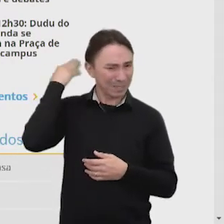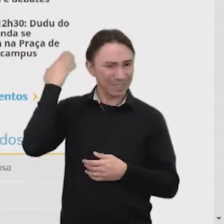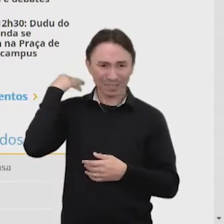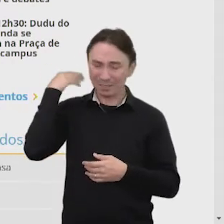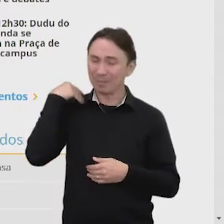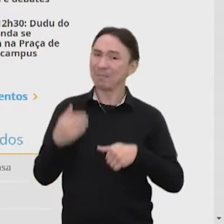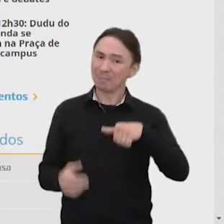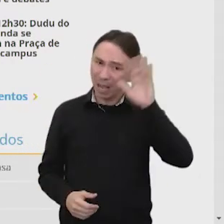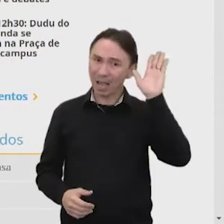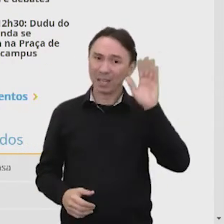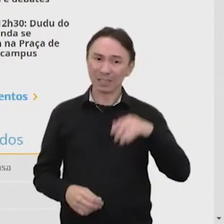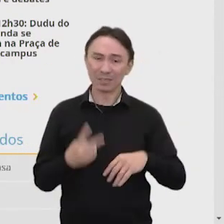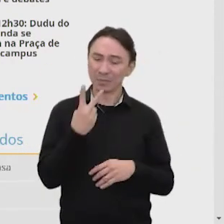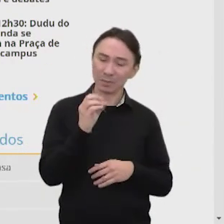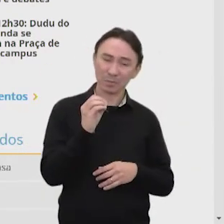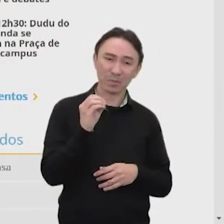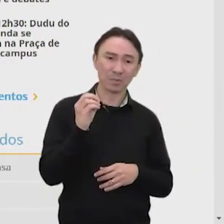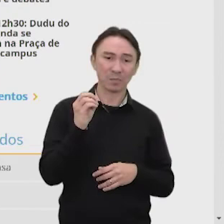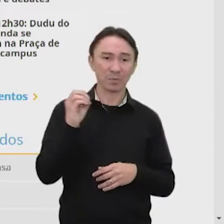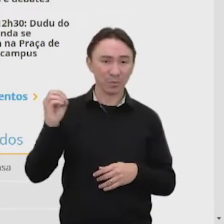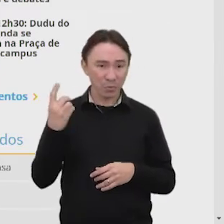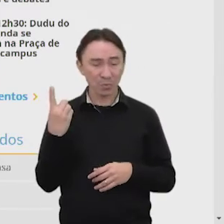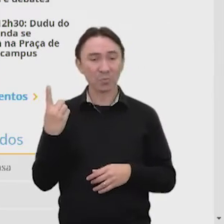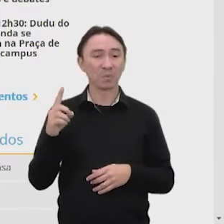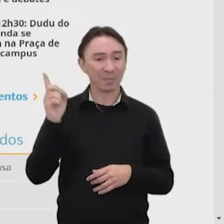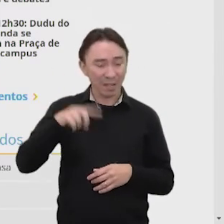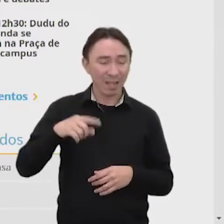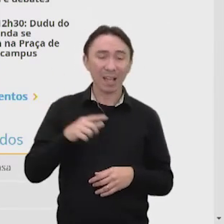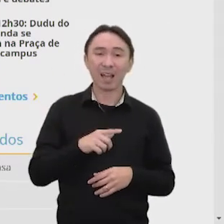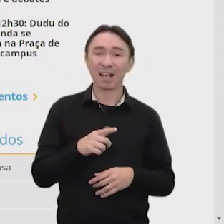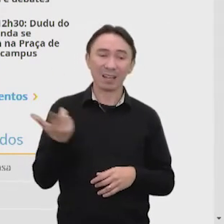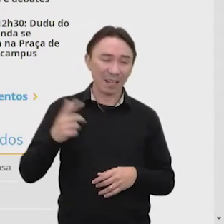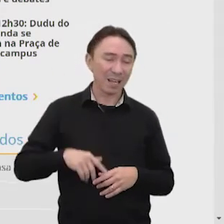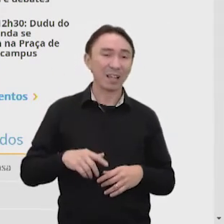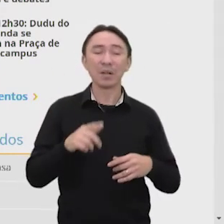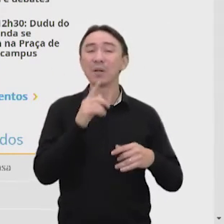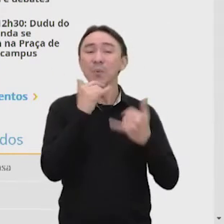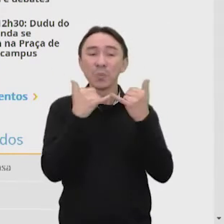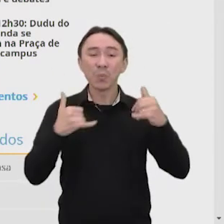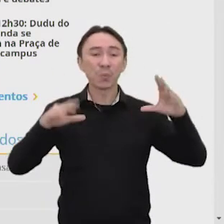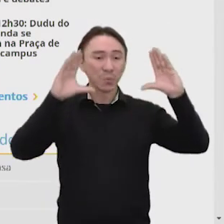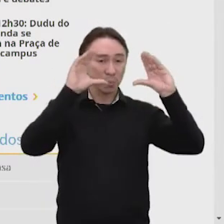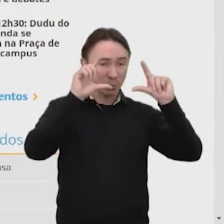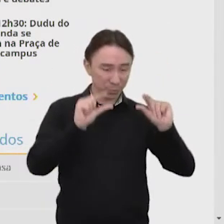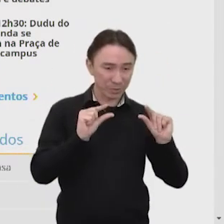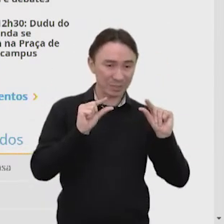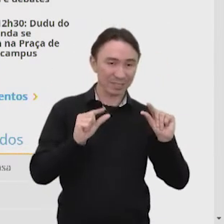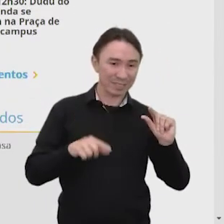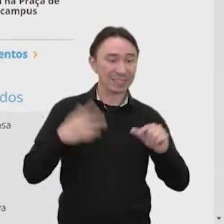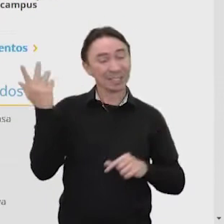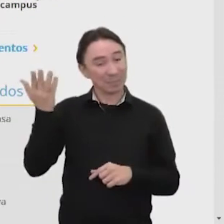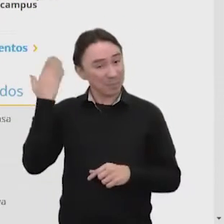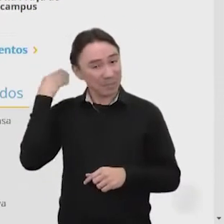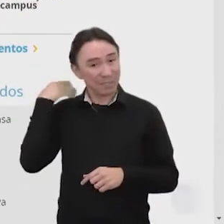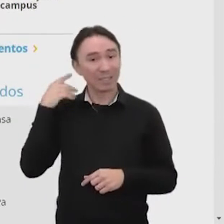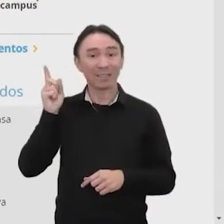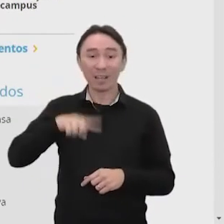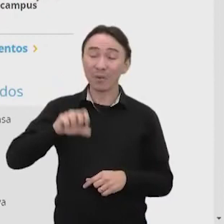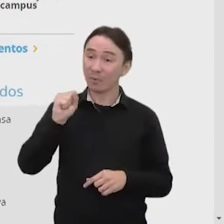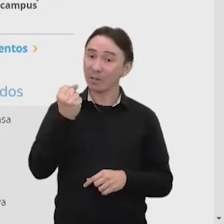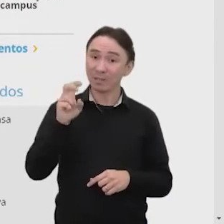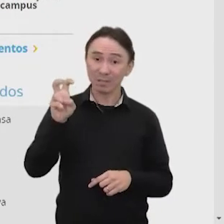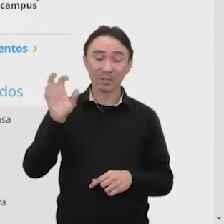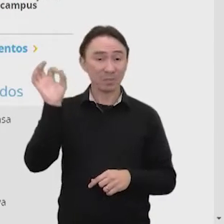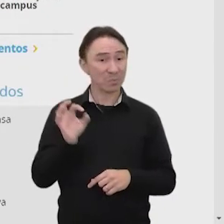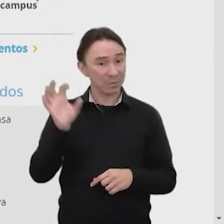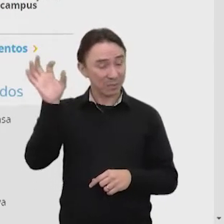período em que houve um racionamento aí no país, e as hidrelétricas respondem 85% aí da matriz elétrica brasileira de